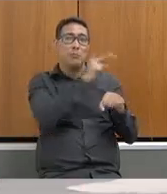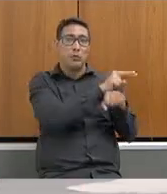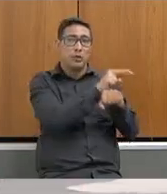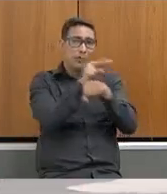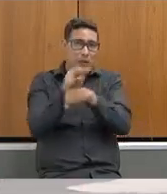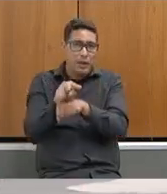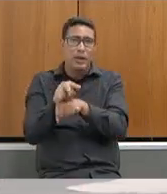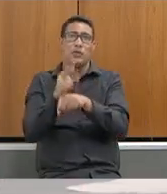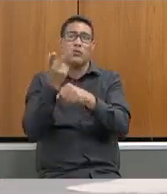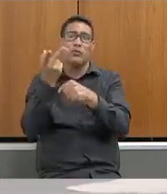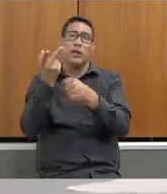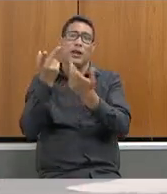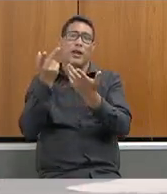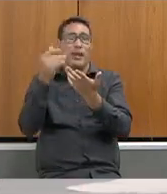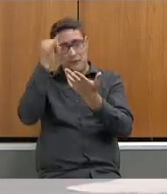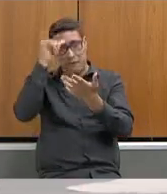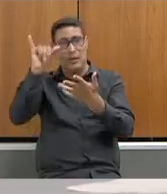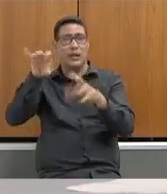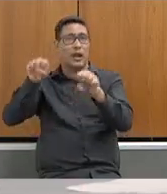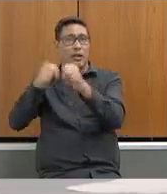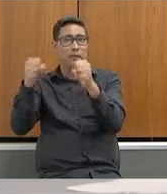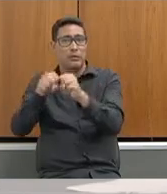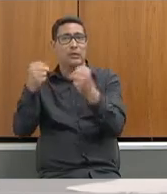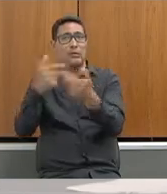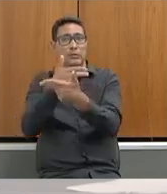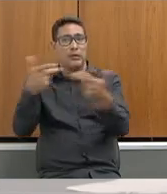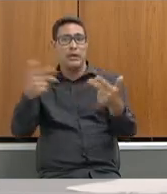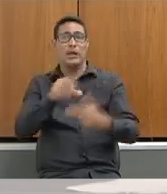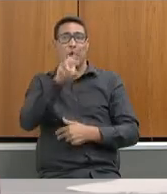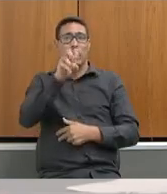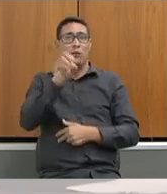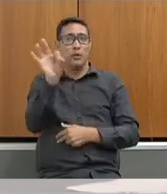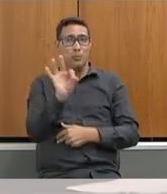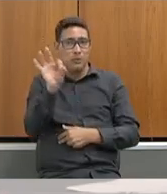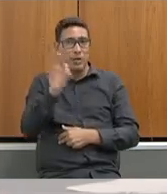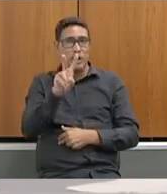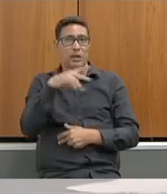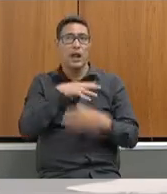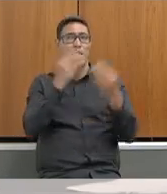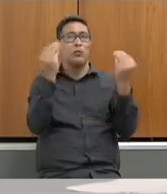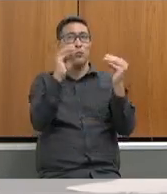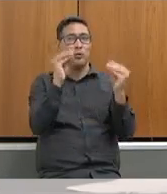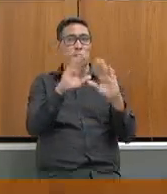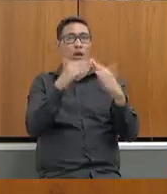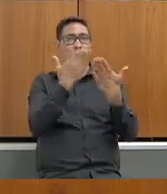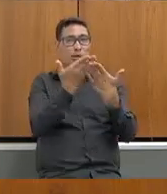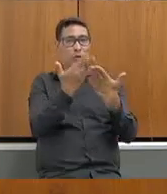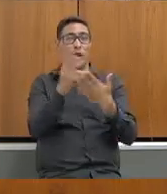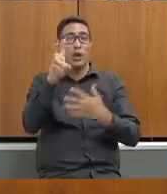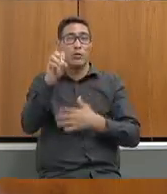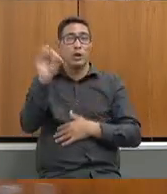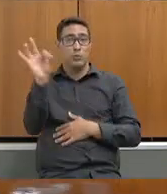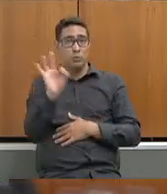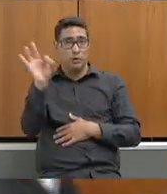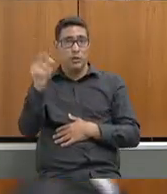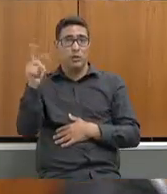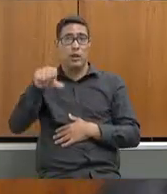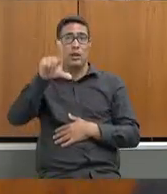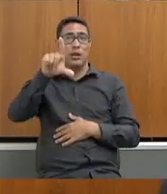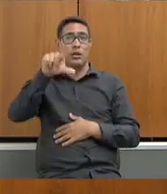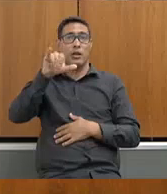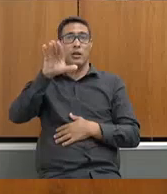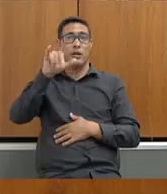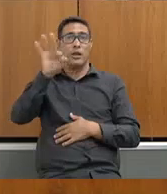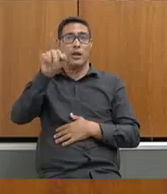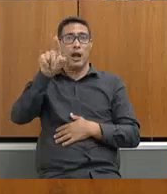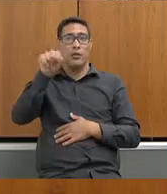escolas já receberam, 50% já estão instalando essas câmeras, as outras 50% estão no processo de licitação ou vendo quais são